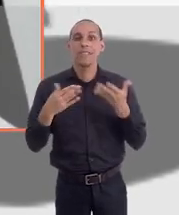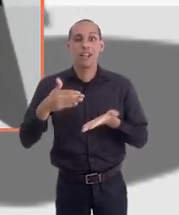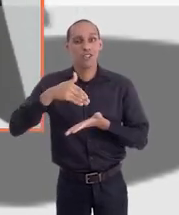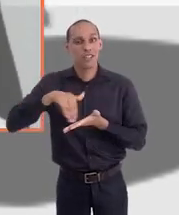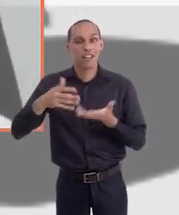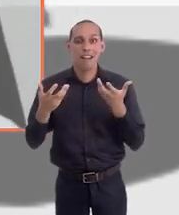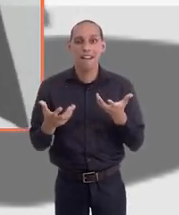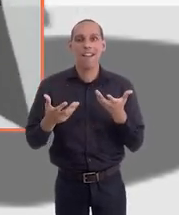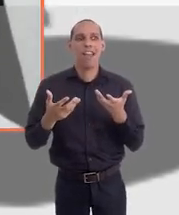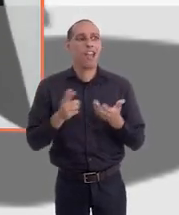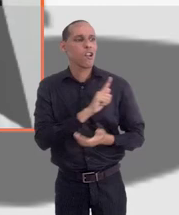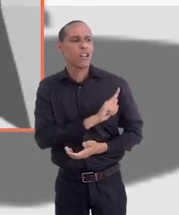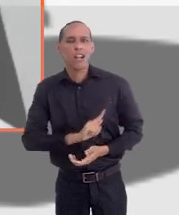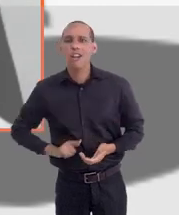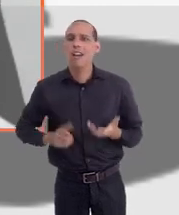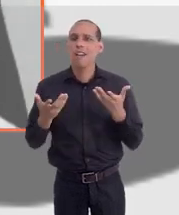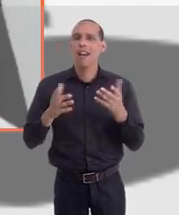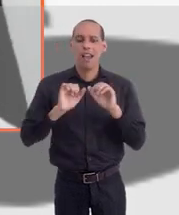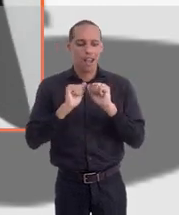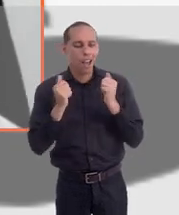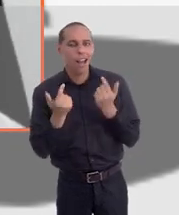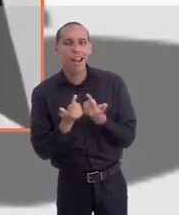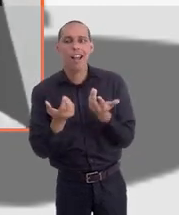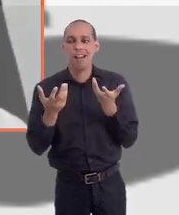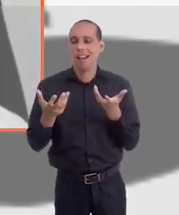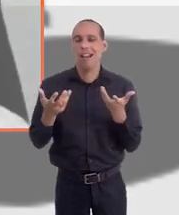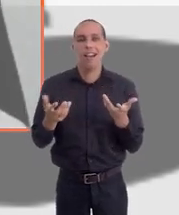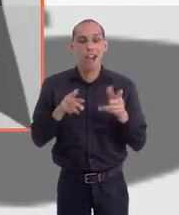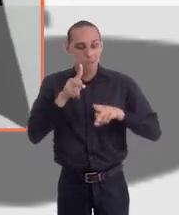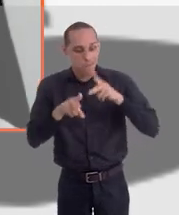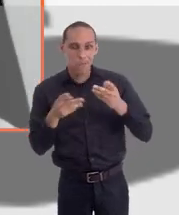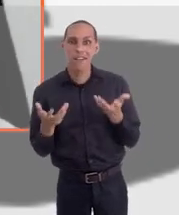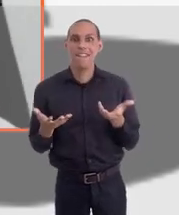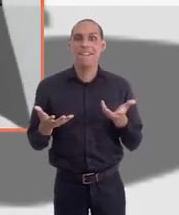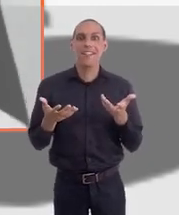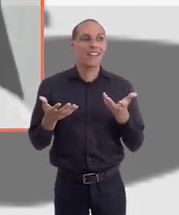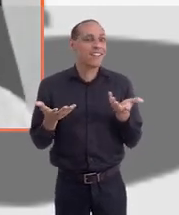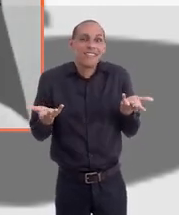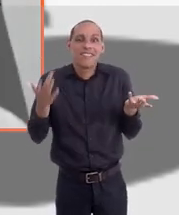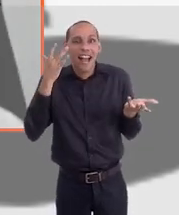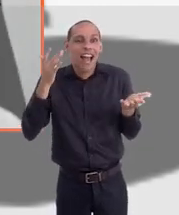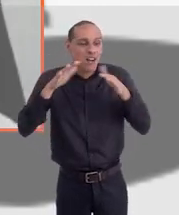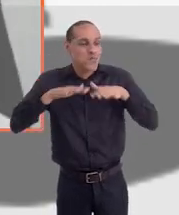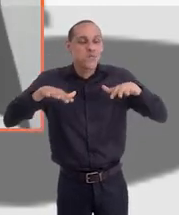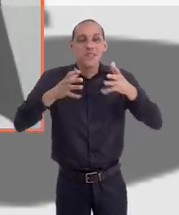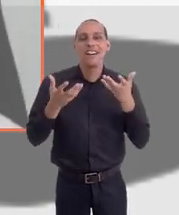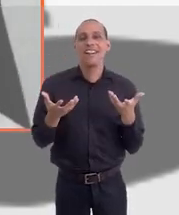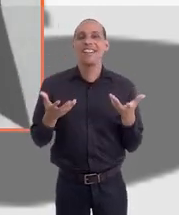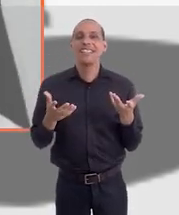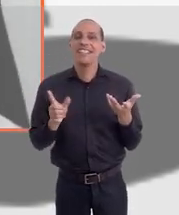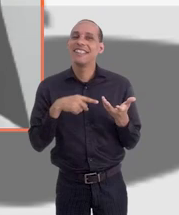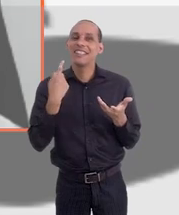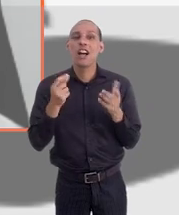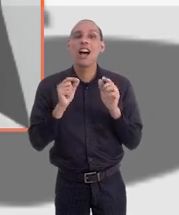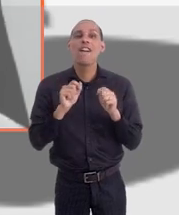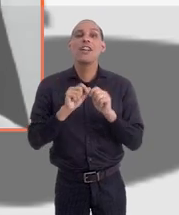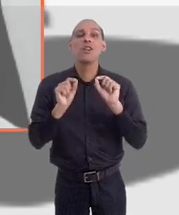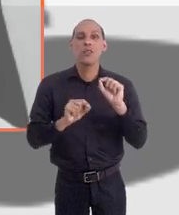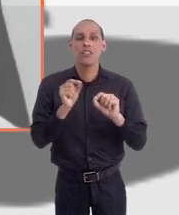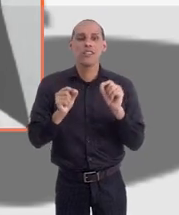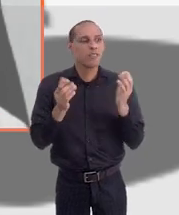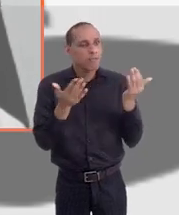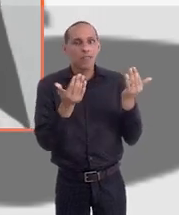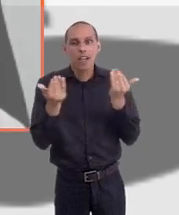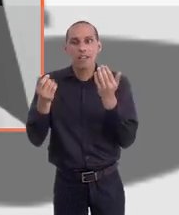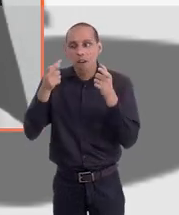o secretário quer, o governador quer, a LERJ quer, a população quer, as que todos querem. Então, a gente só está fazendo o seguinte,